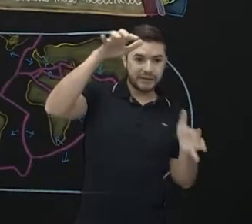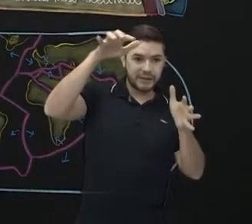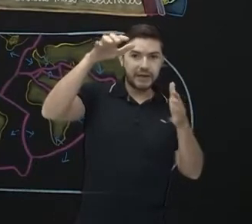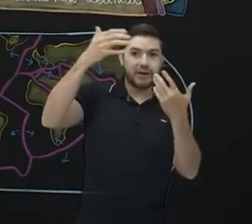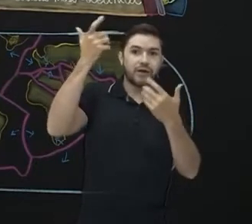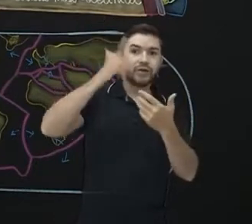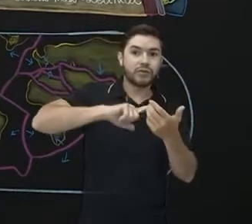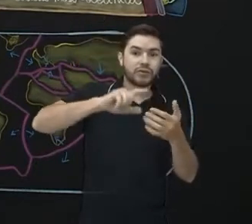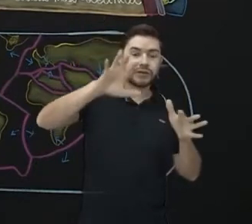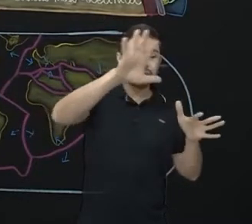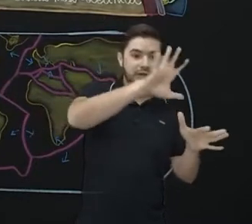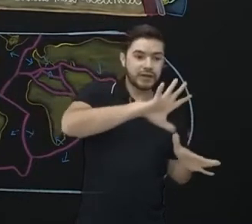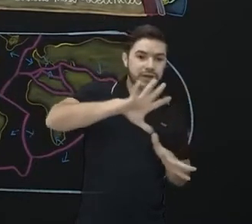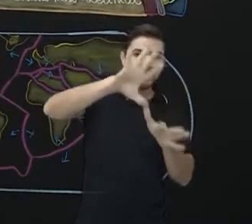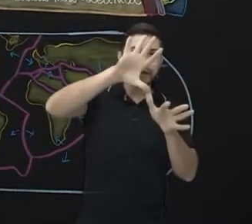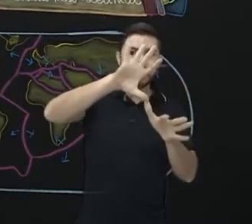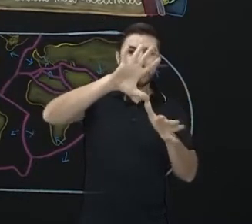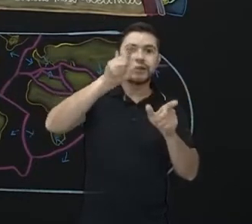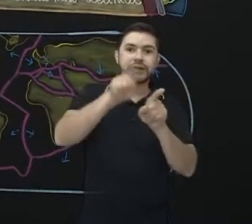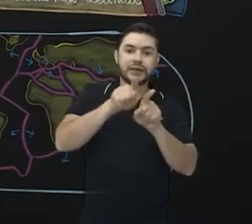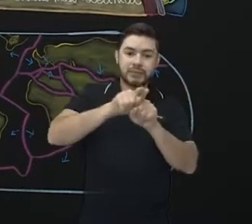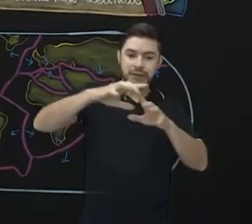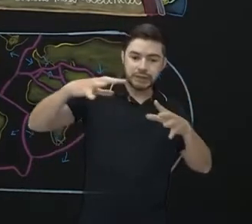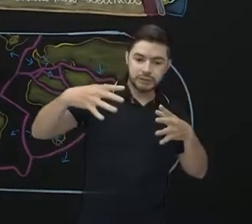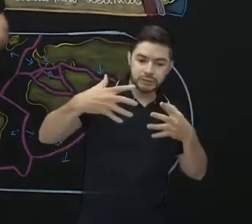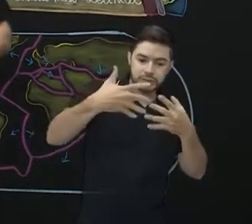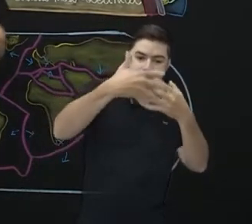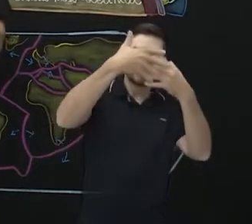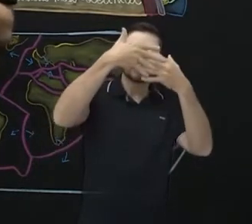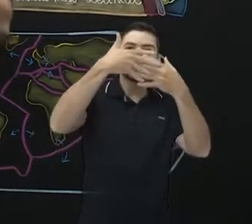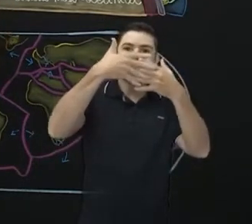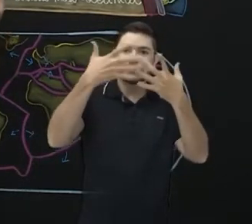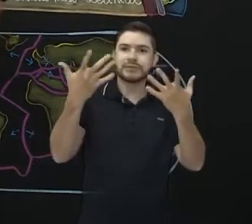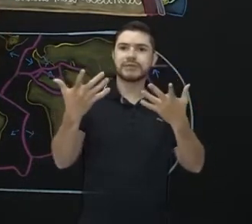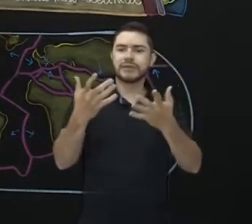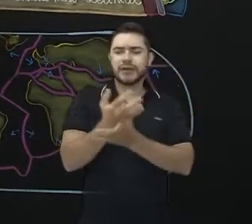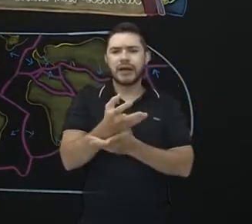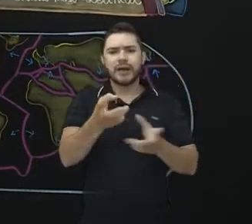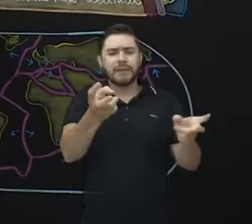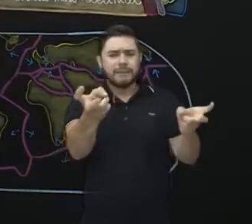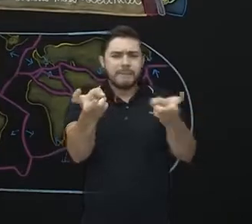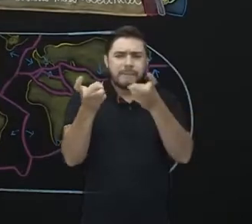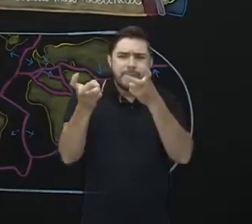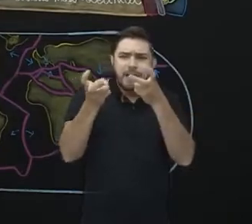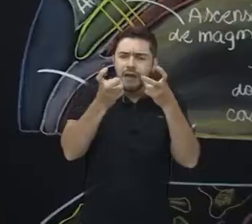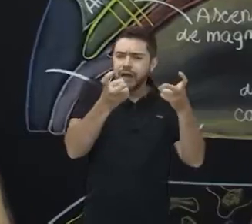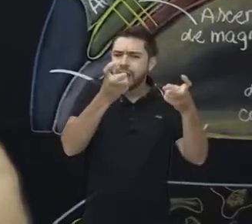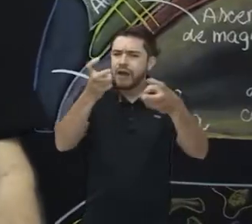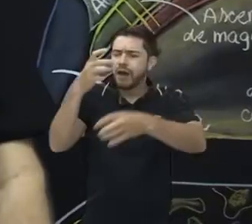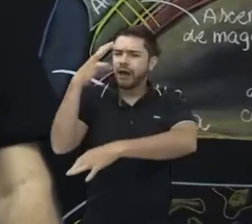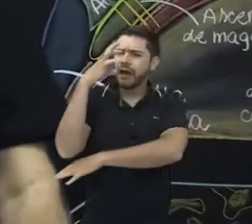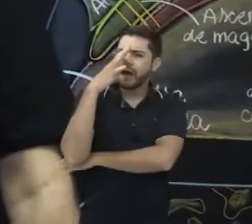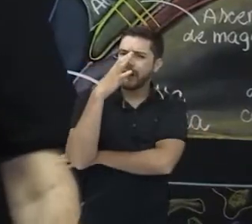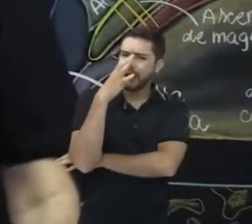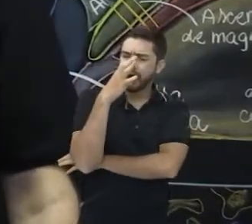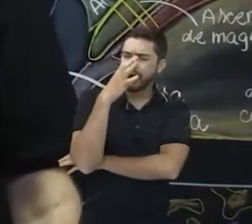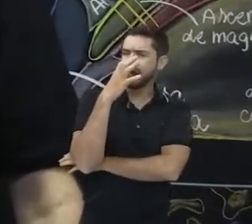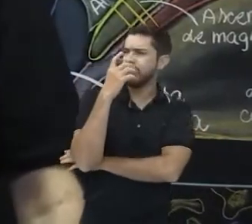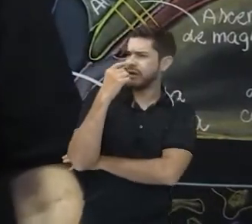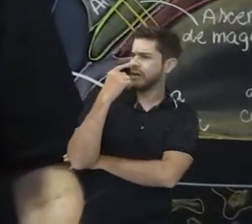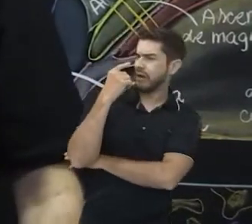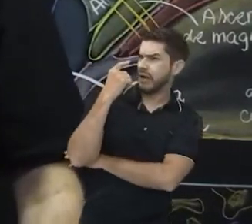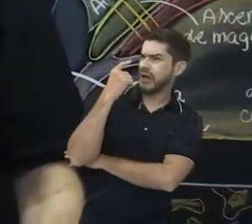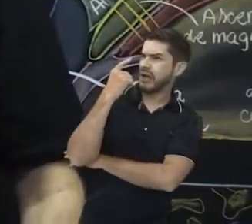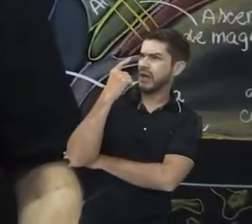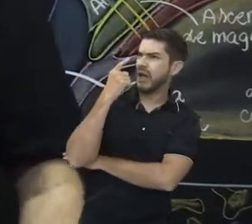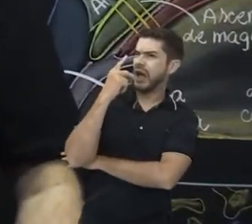e com a Oceania também. E ele começou a ter diversas sacadas e começou assim, ué, será que um dia